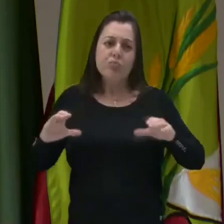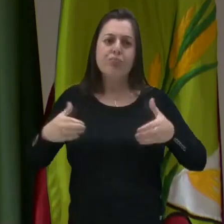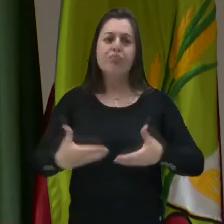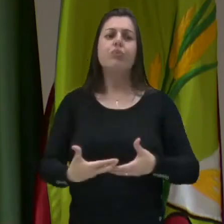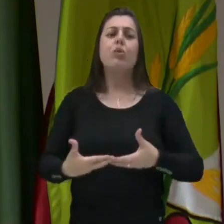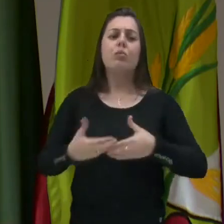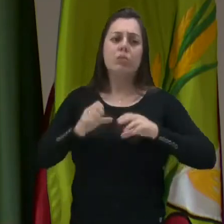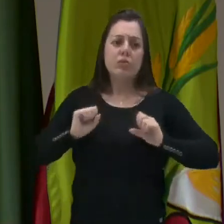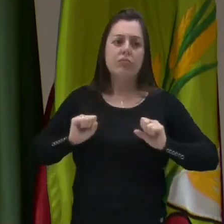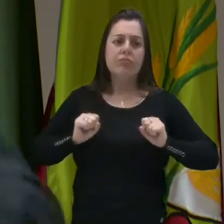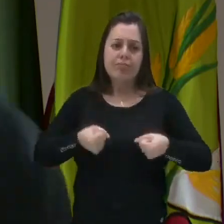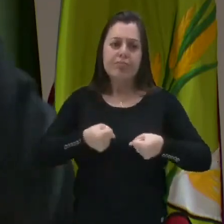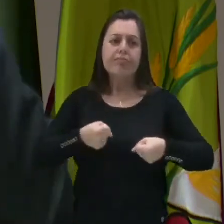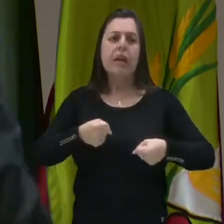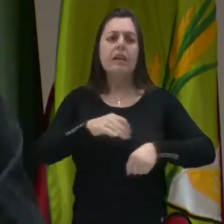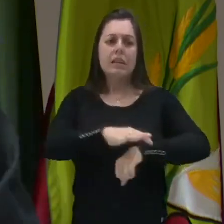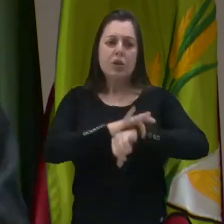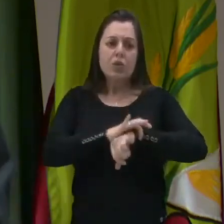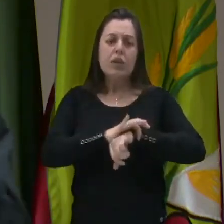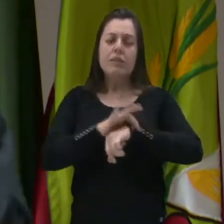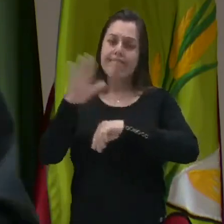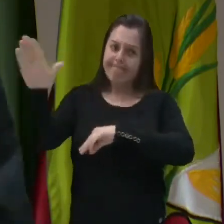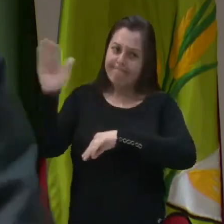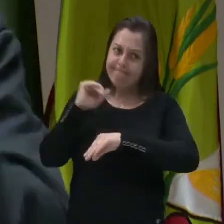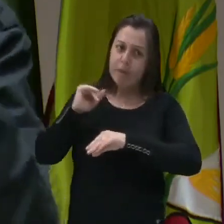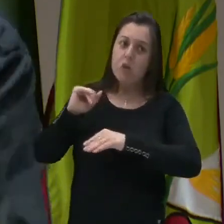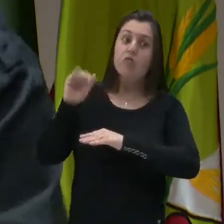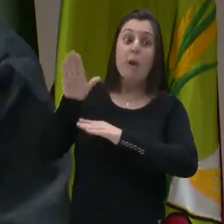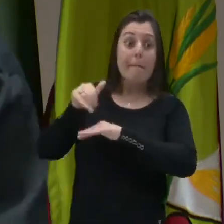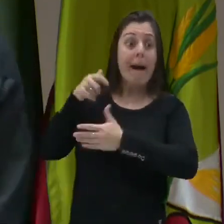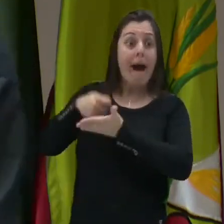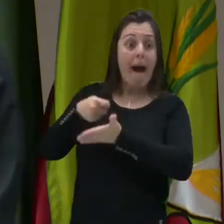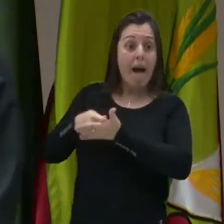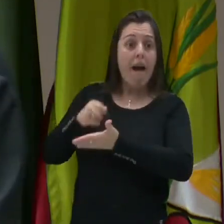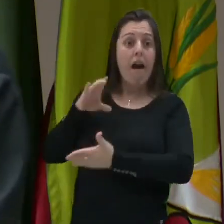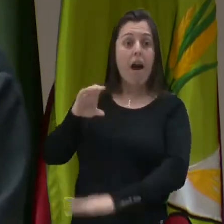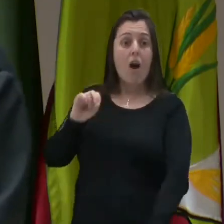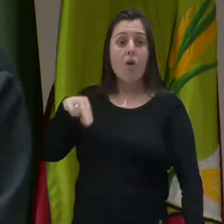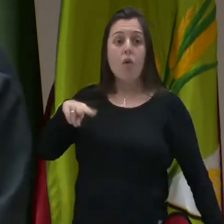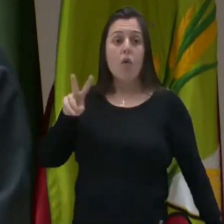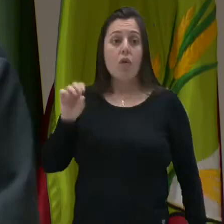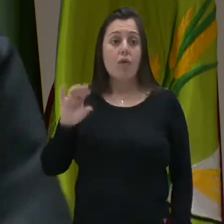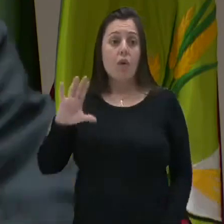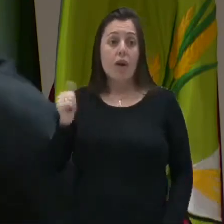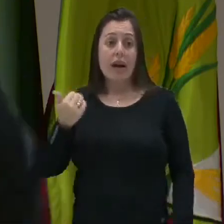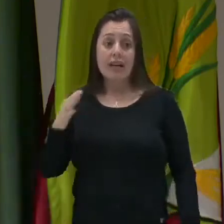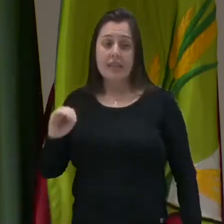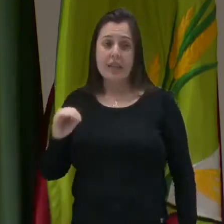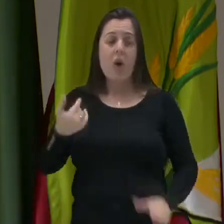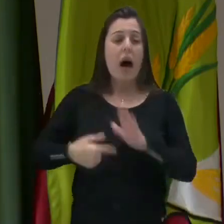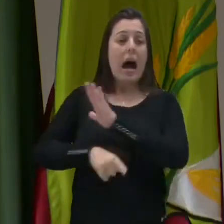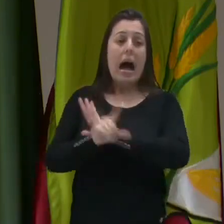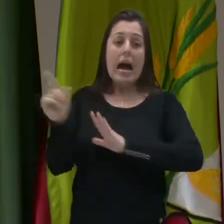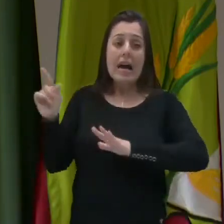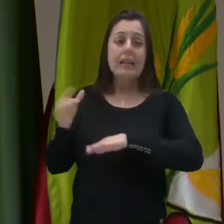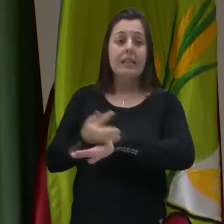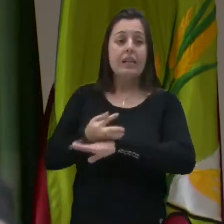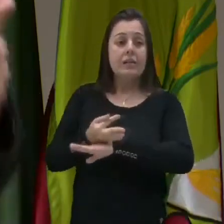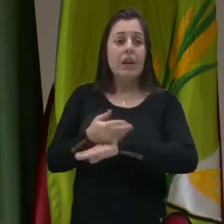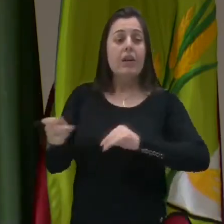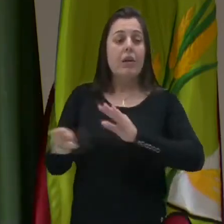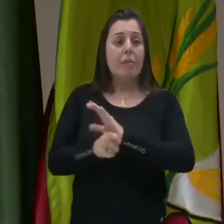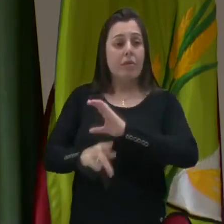de segurança, vereador Patrick. Fazer uma convocação aqui nessa casa antes que entre o recesso parlamentar para que possamos, sim,